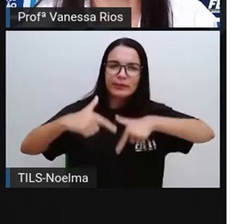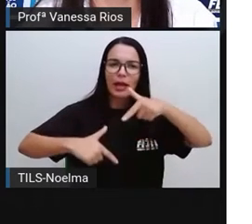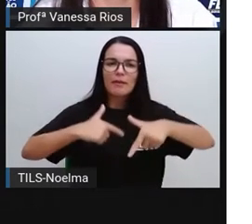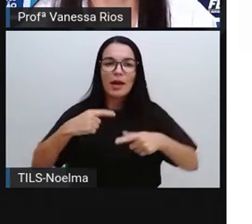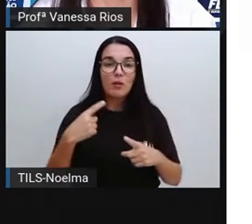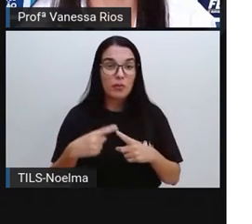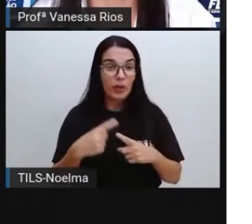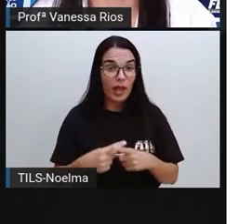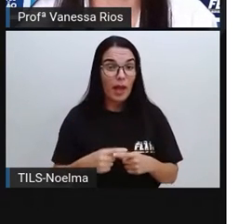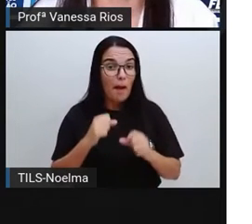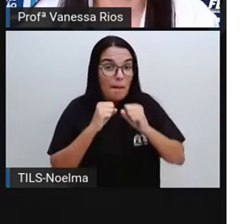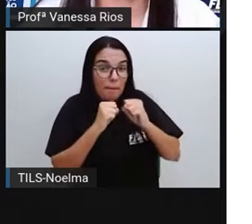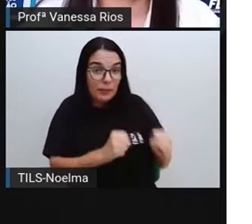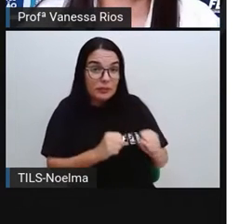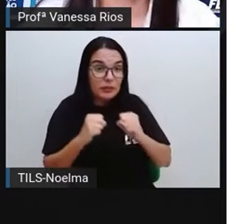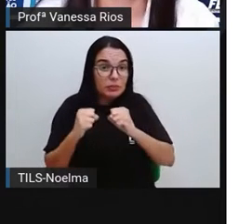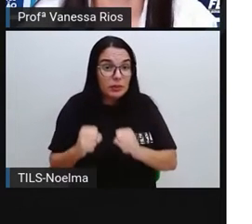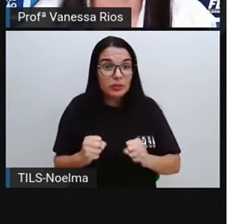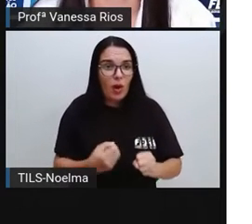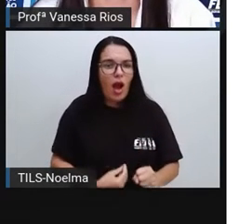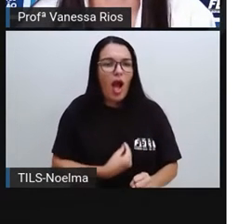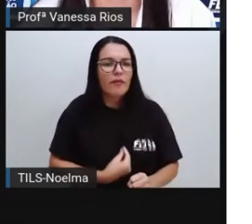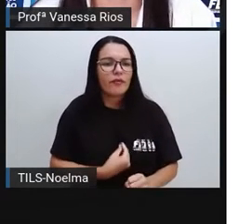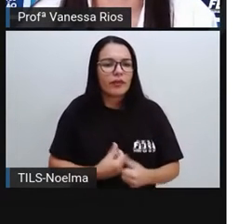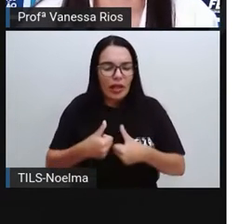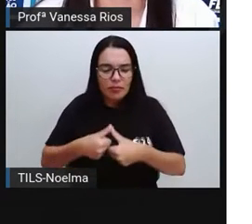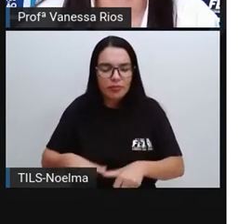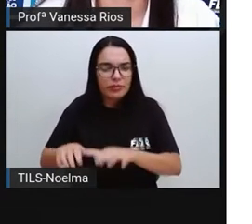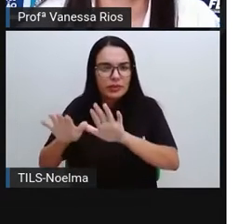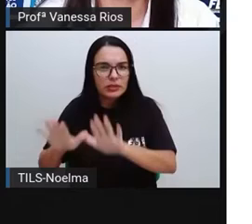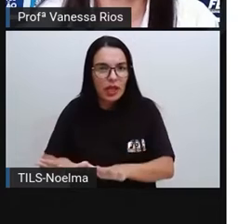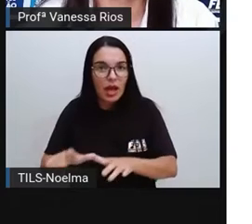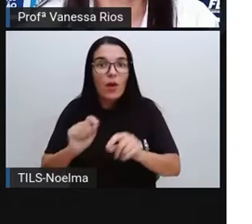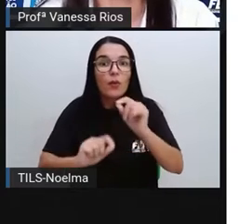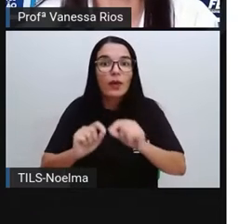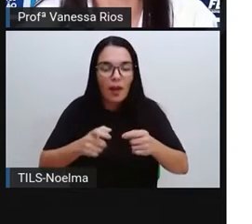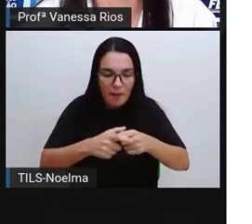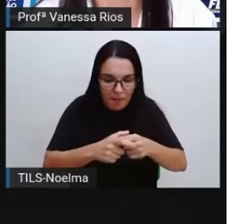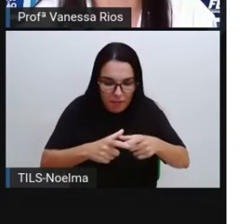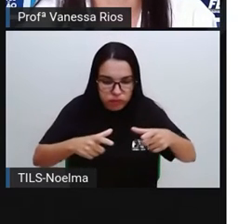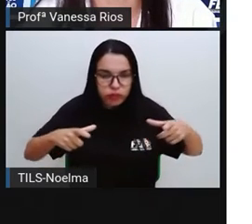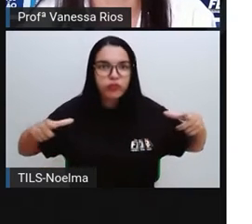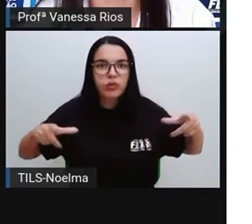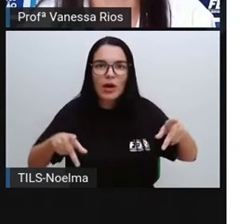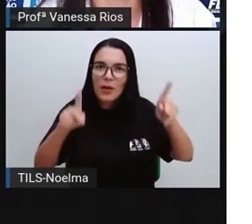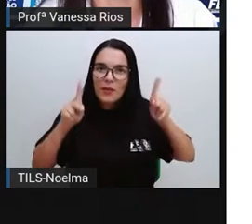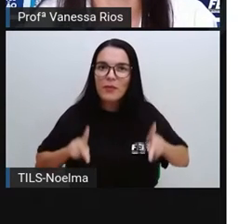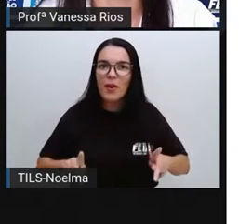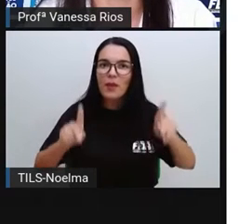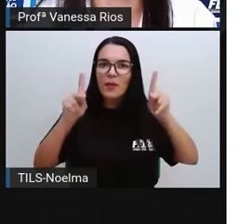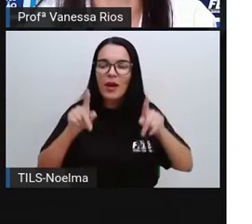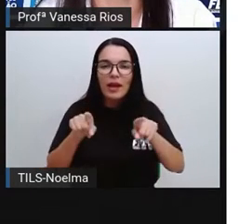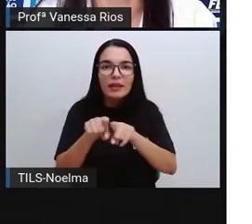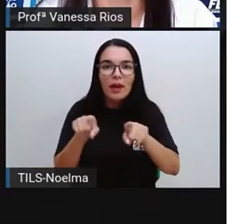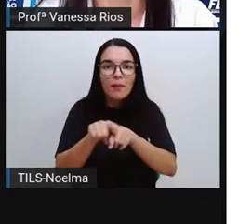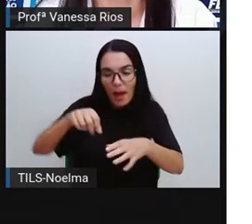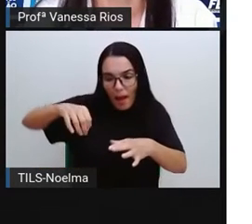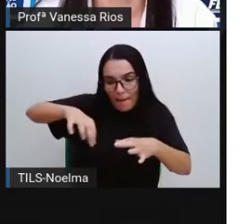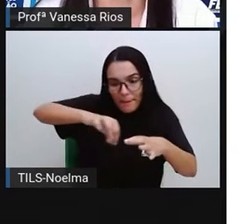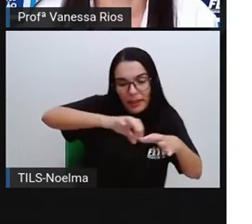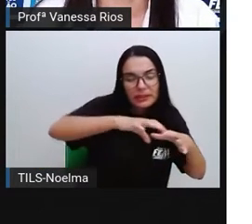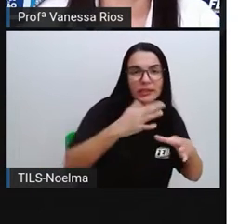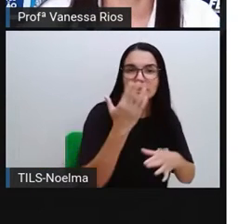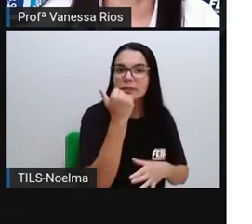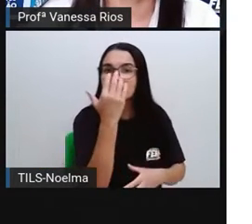possibilitou a vida sedentária, o aumento populacional e o cultivo de alimentos que sustentavam o mundo